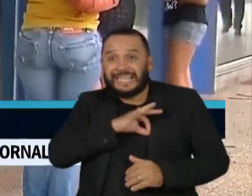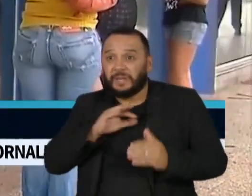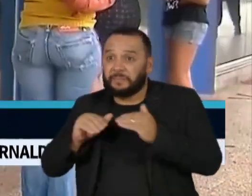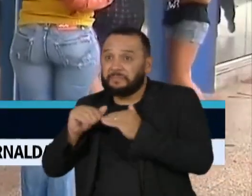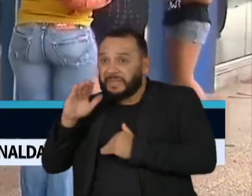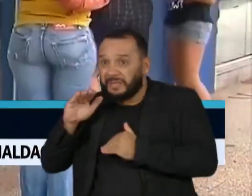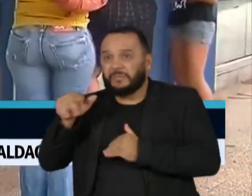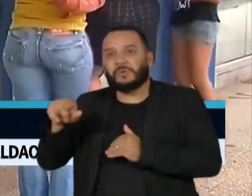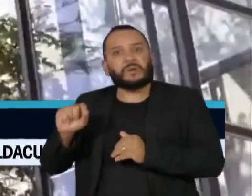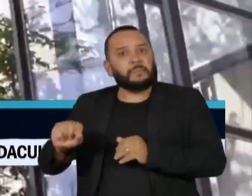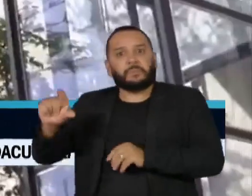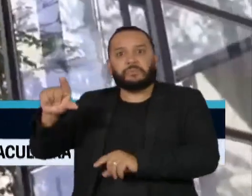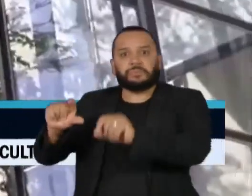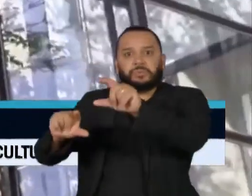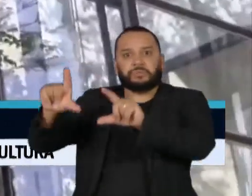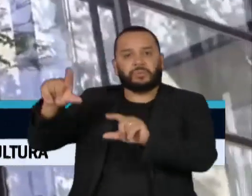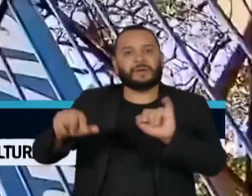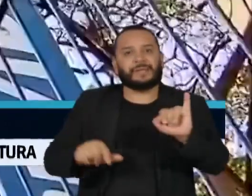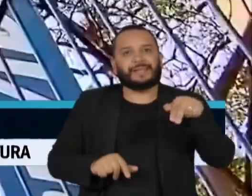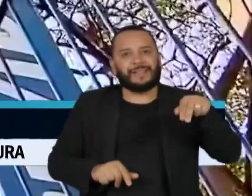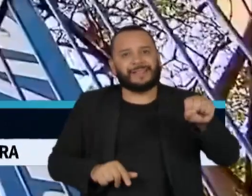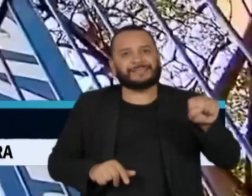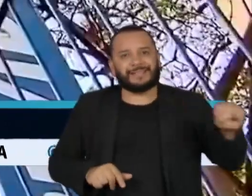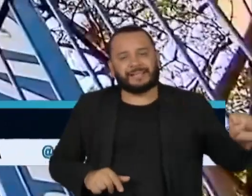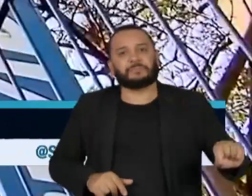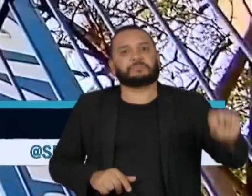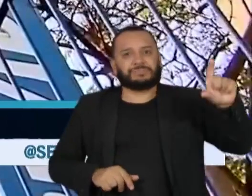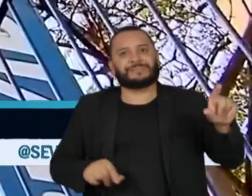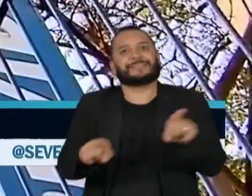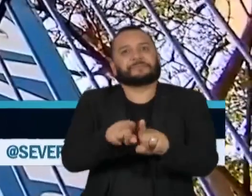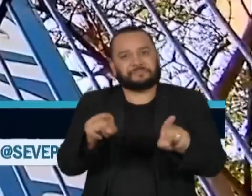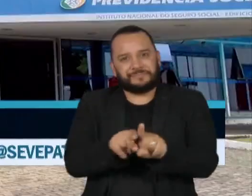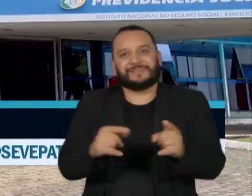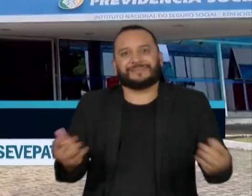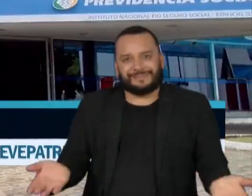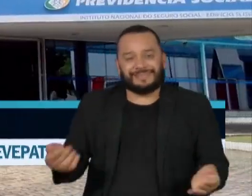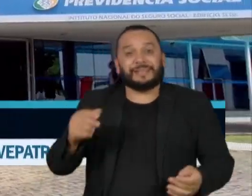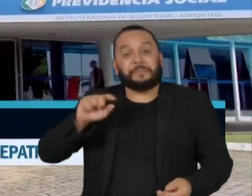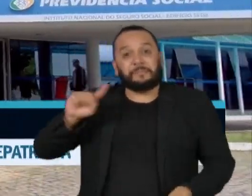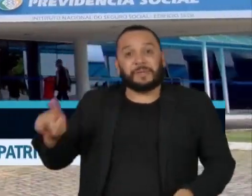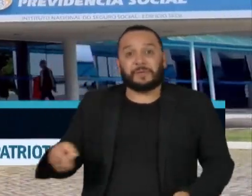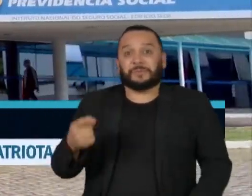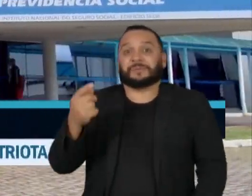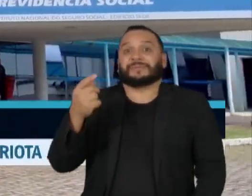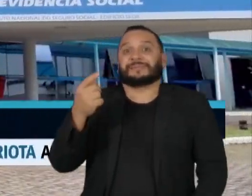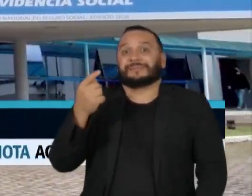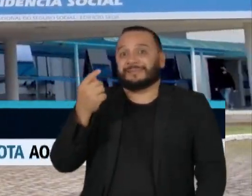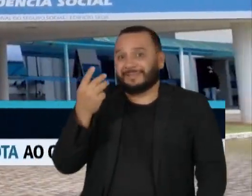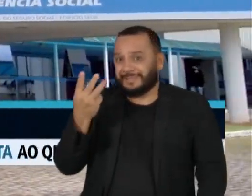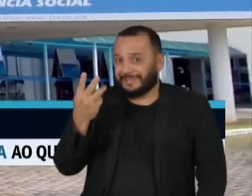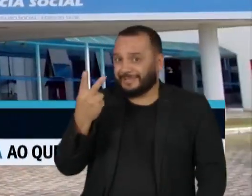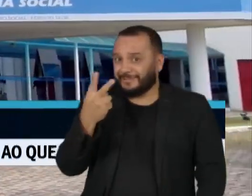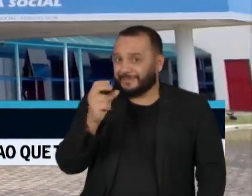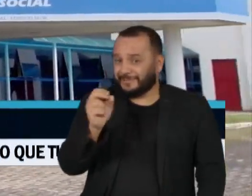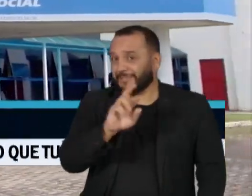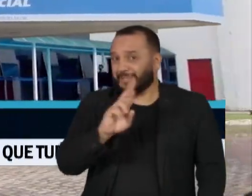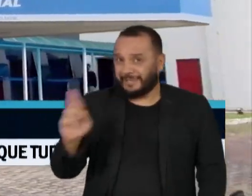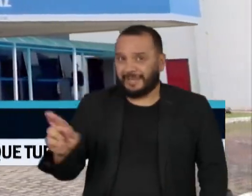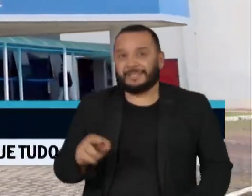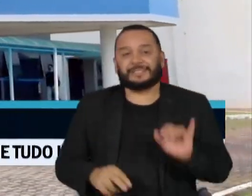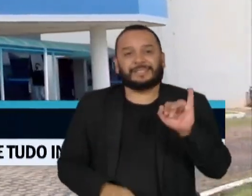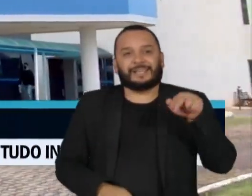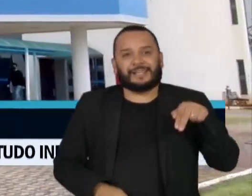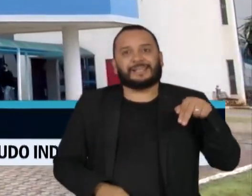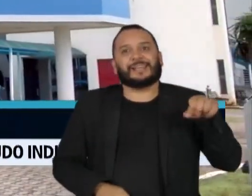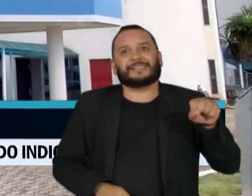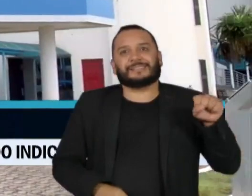ainda maior. Caso o valor de R$ 1.320 entrasse em vigor este mês, a Previdência teria